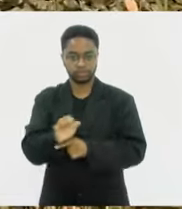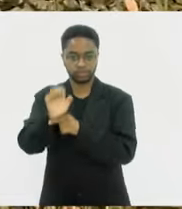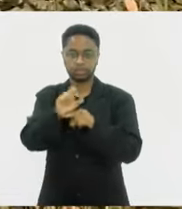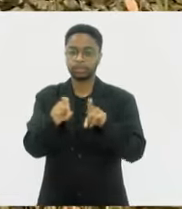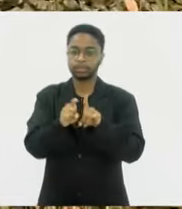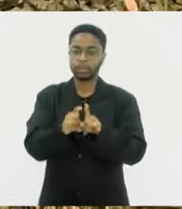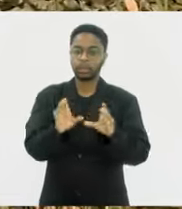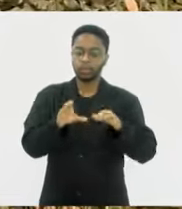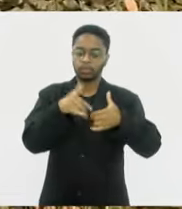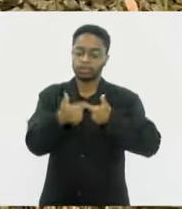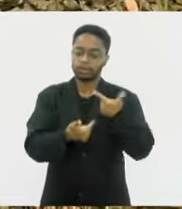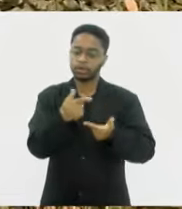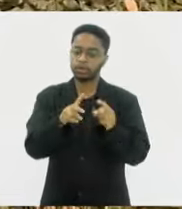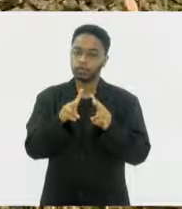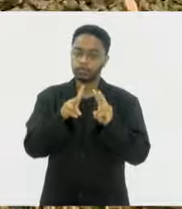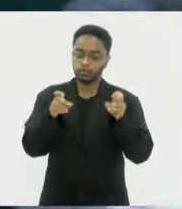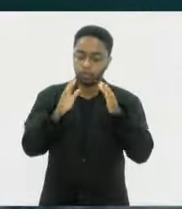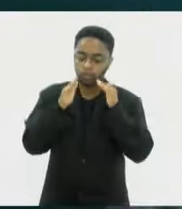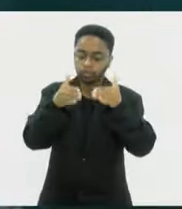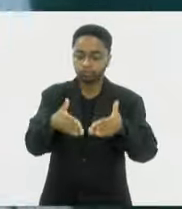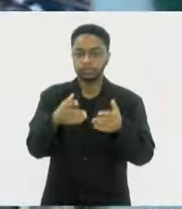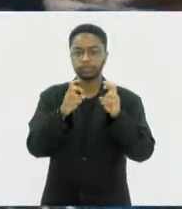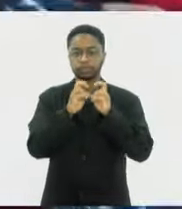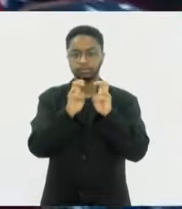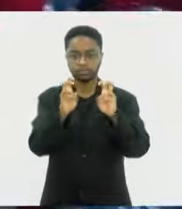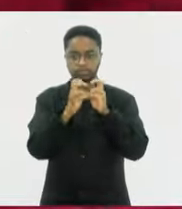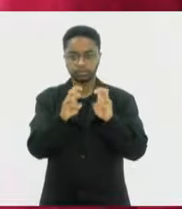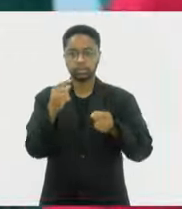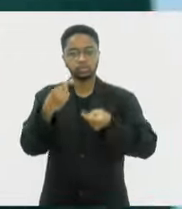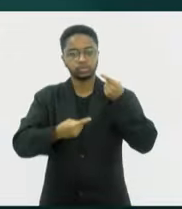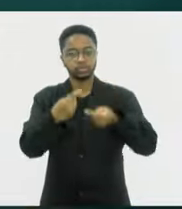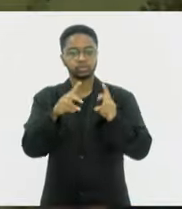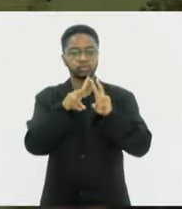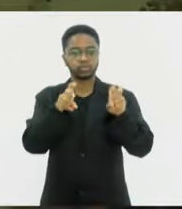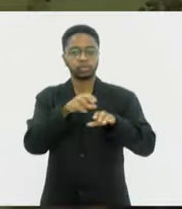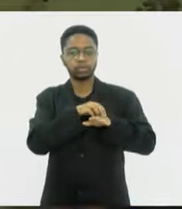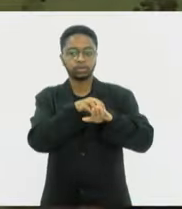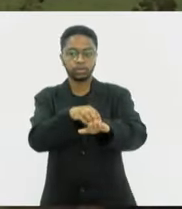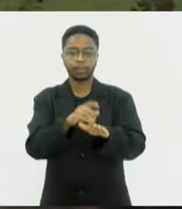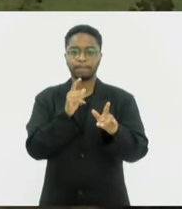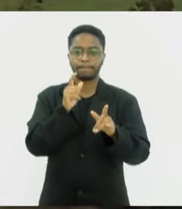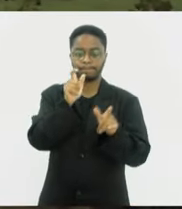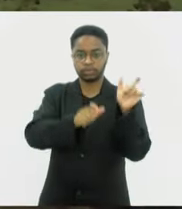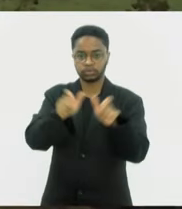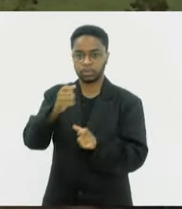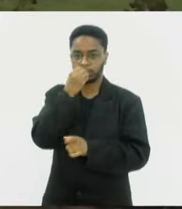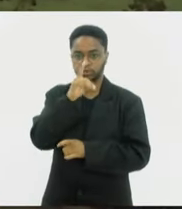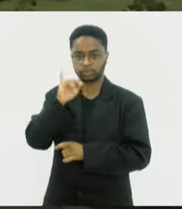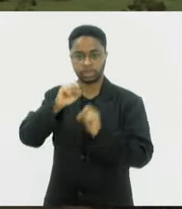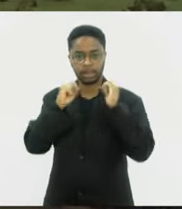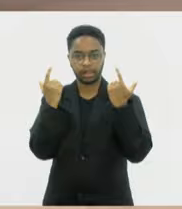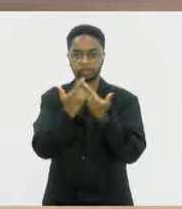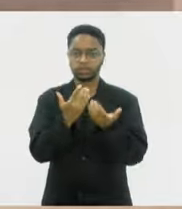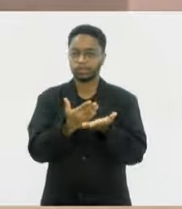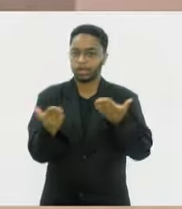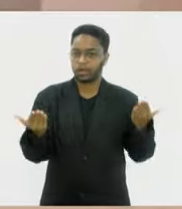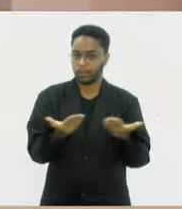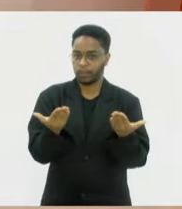vai discutir o futuro do transporte ferroviário de passageiros. O Bom Dia Lerge começa agora.